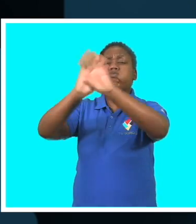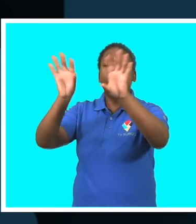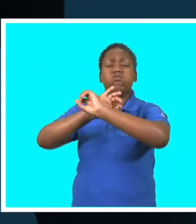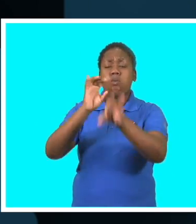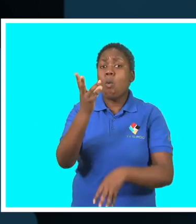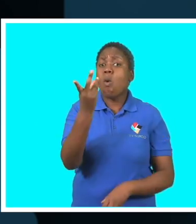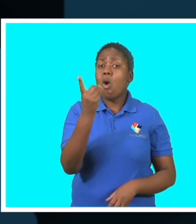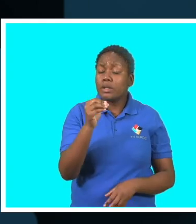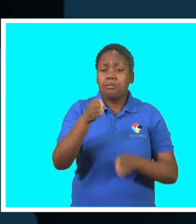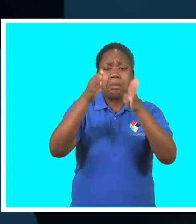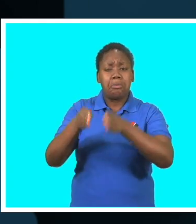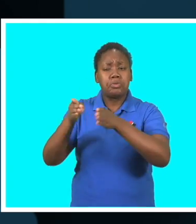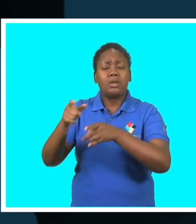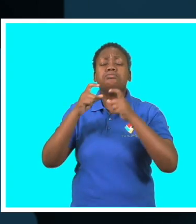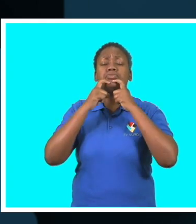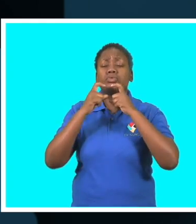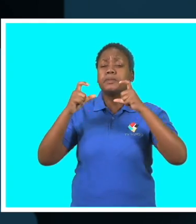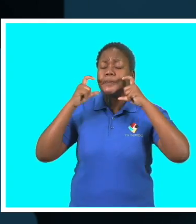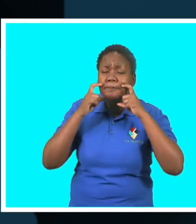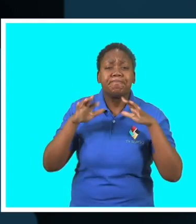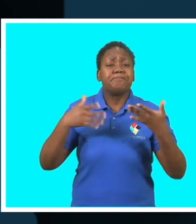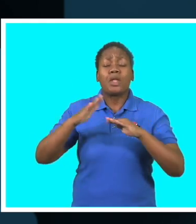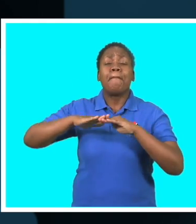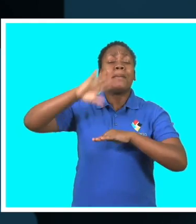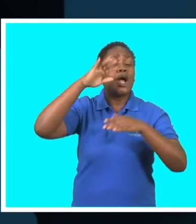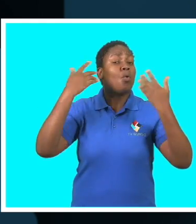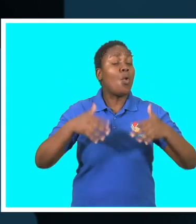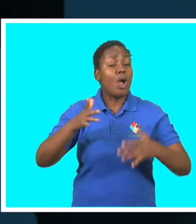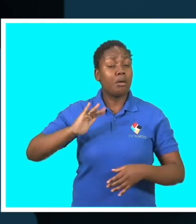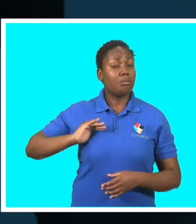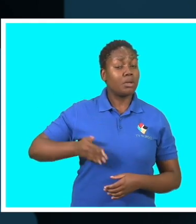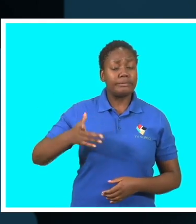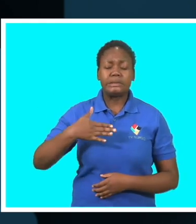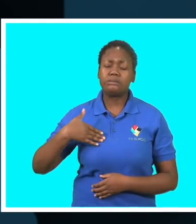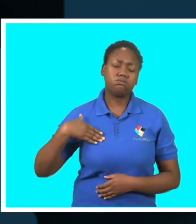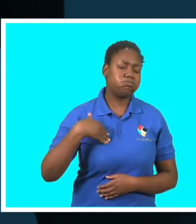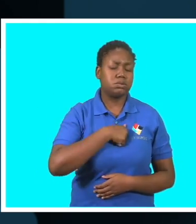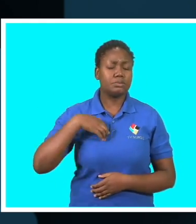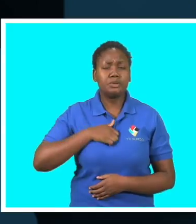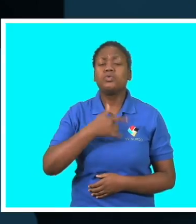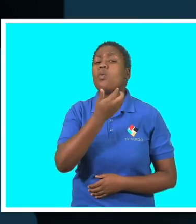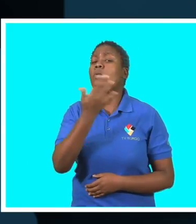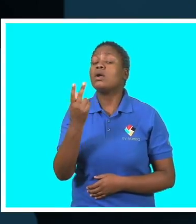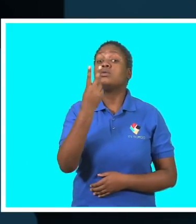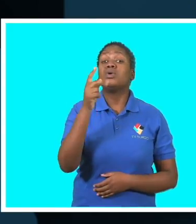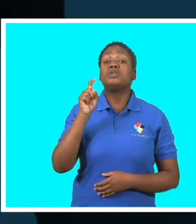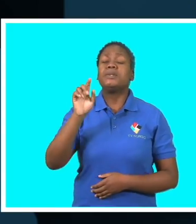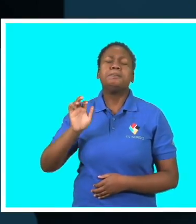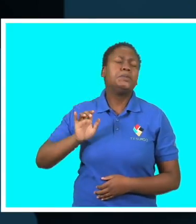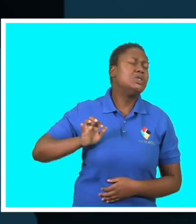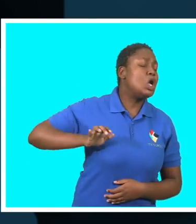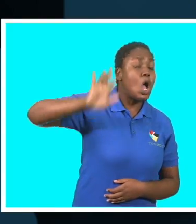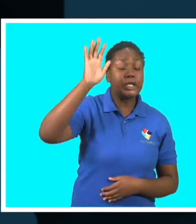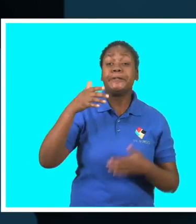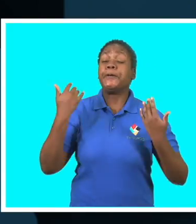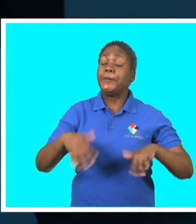acordo com dados publicados pela Agência de Informação de Moçambique, mais de 2 mil mulheres morrem anualmente vítimas de cancro do